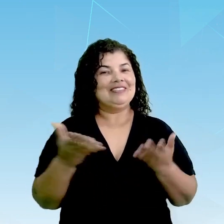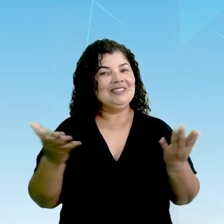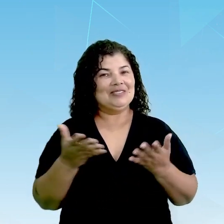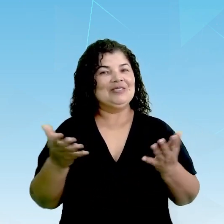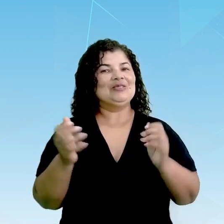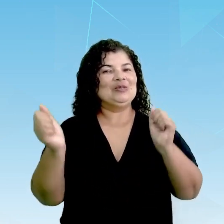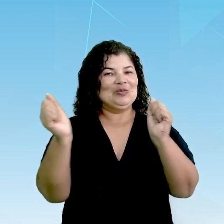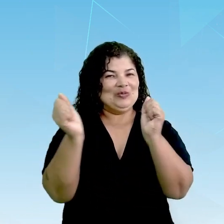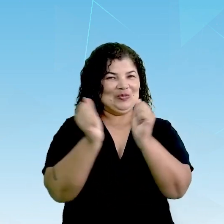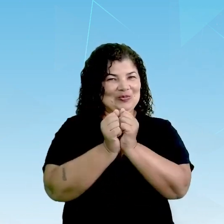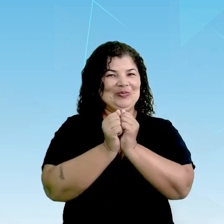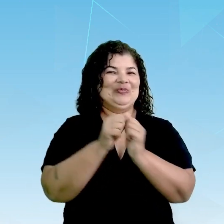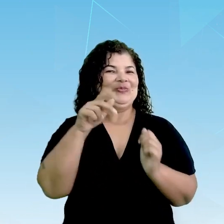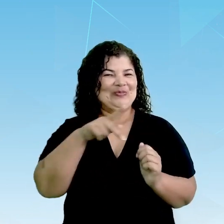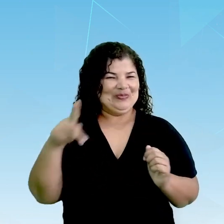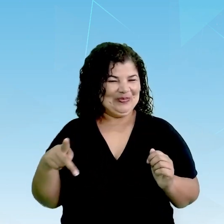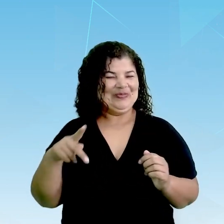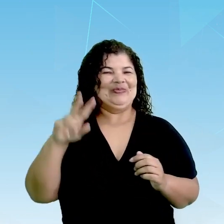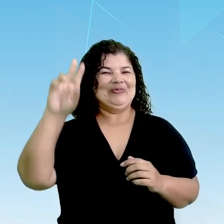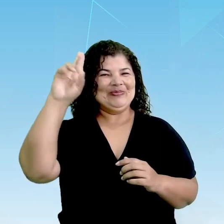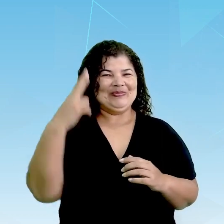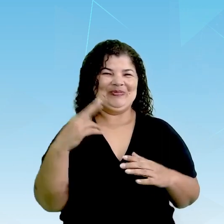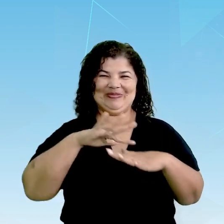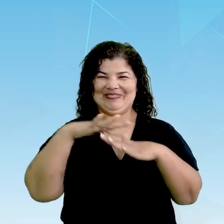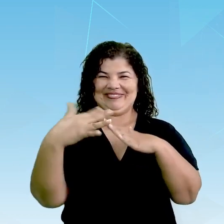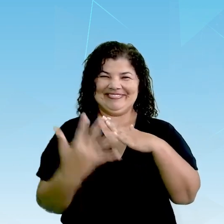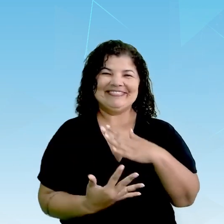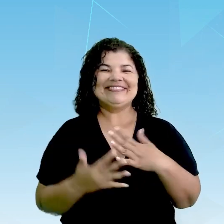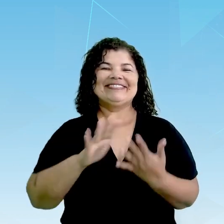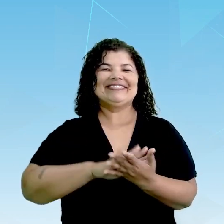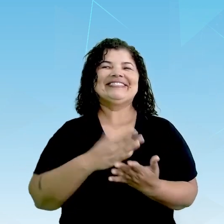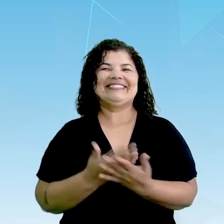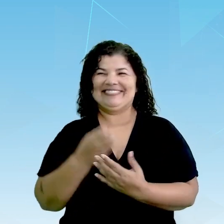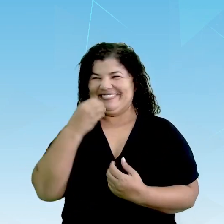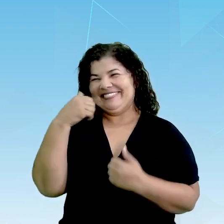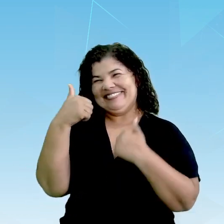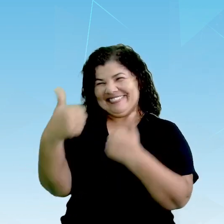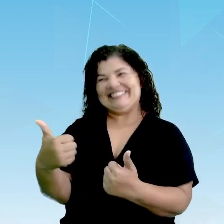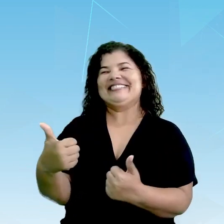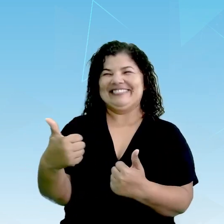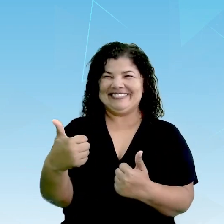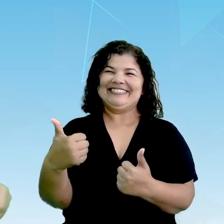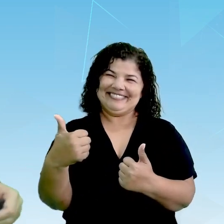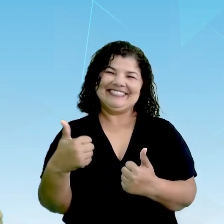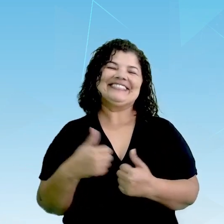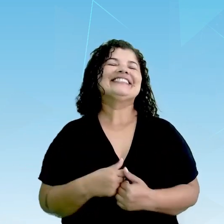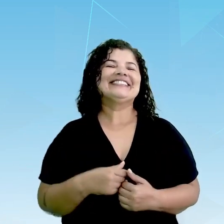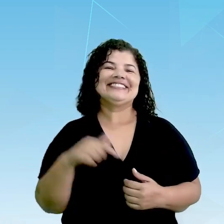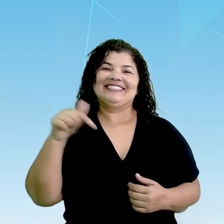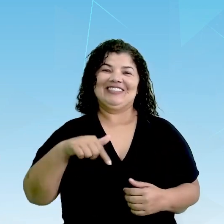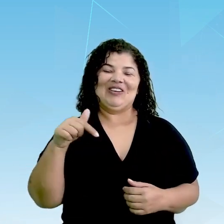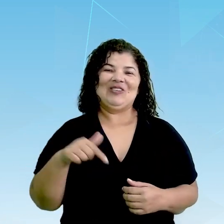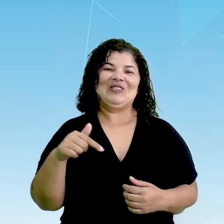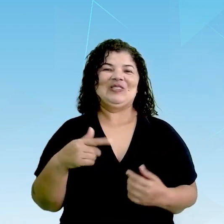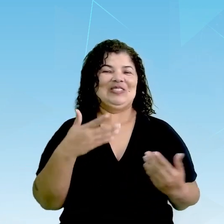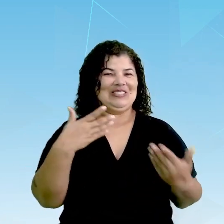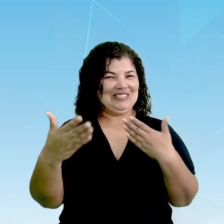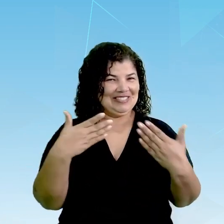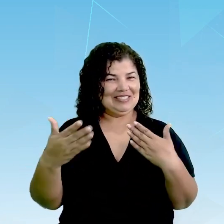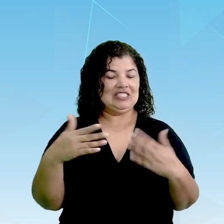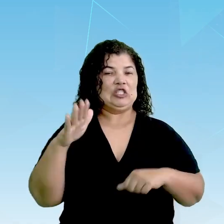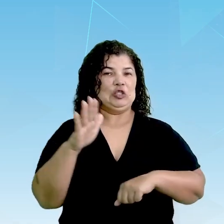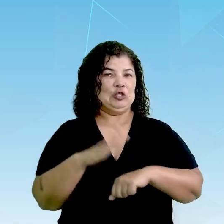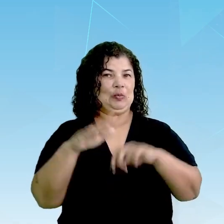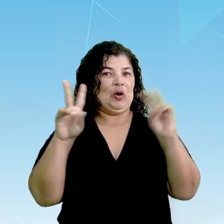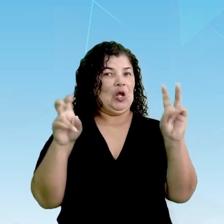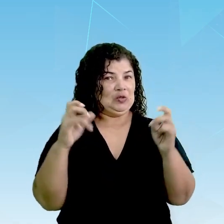juntamente com a professora Sueli, professora de Libras, do bom professora, nós hoje vamos falar de um assunto bem